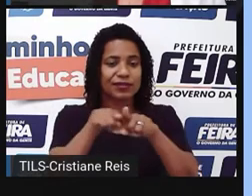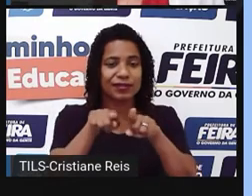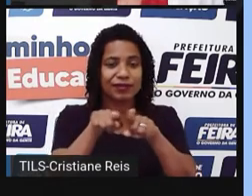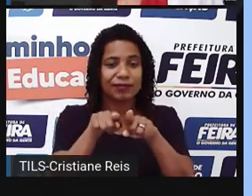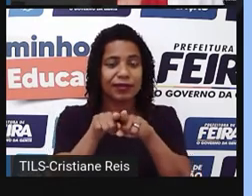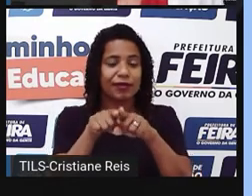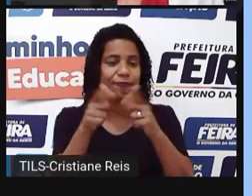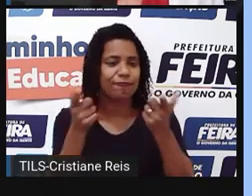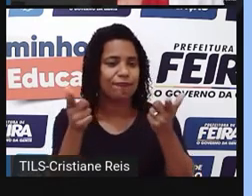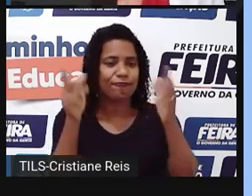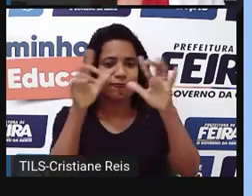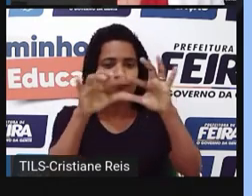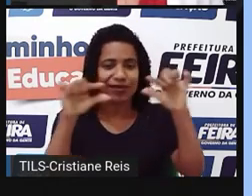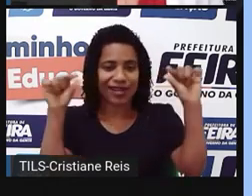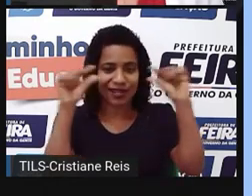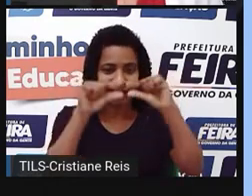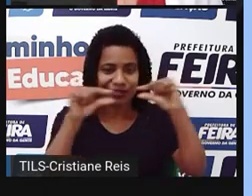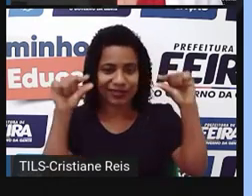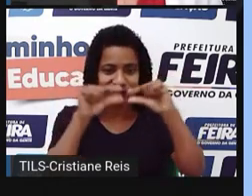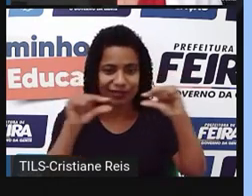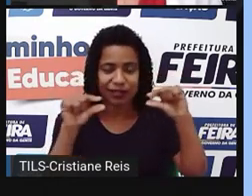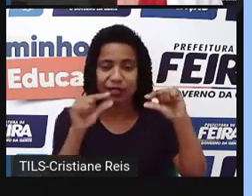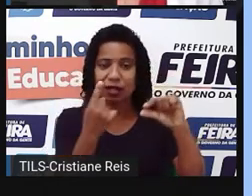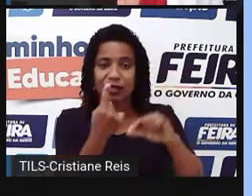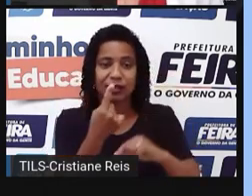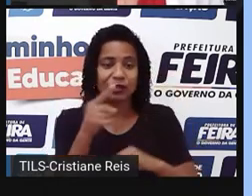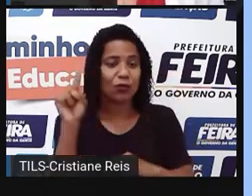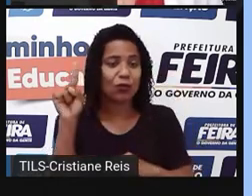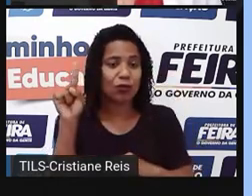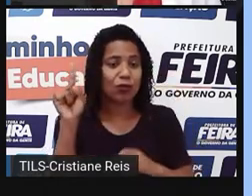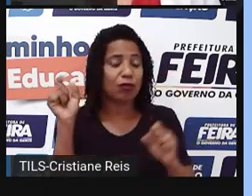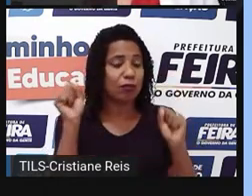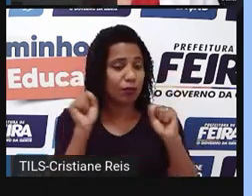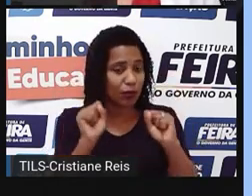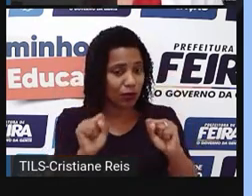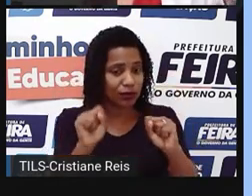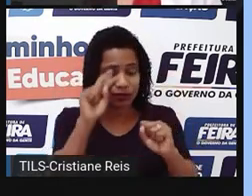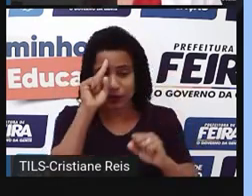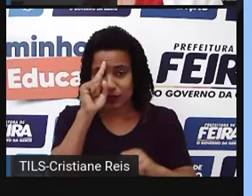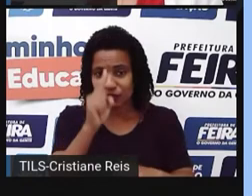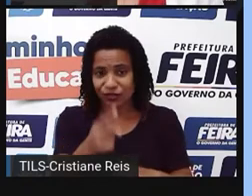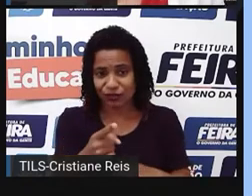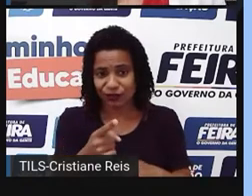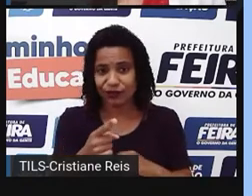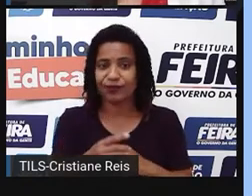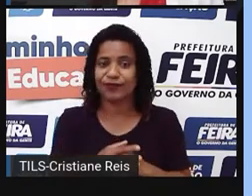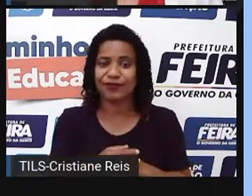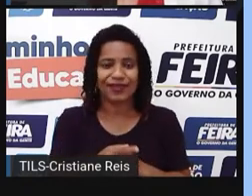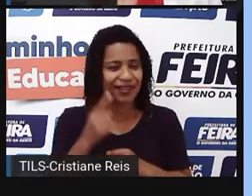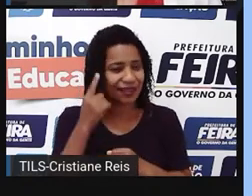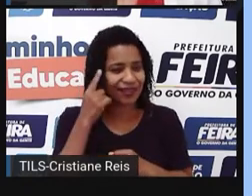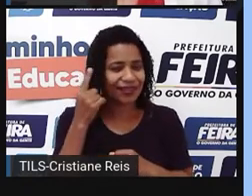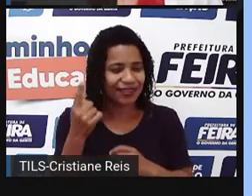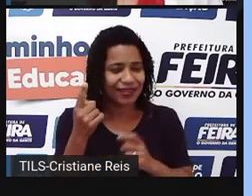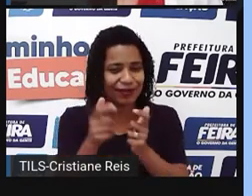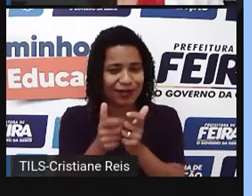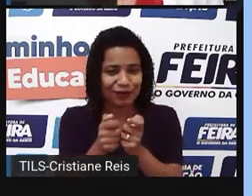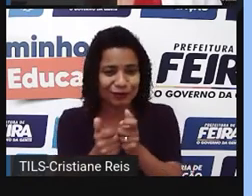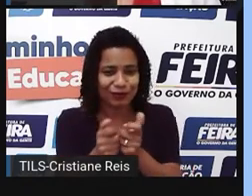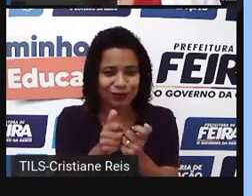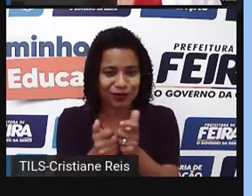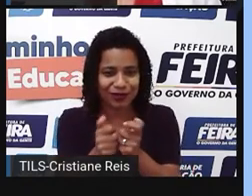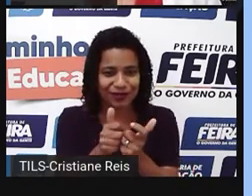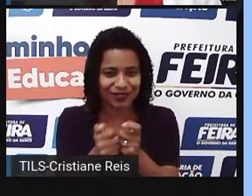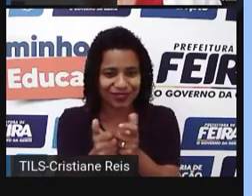frases na negativa, né? No imperativo. Como, por exemplo, aquela que iniciou o nosso jogo. O